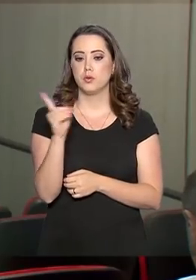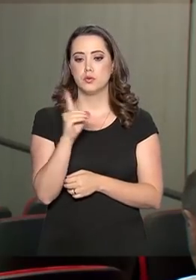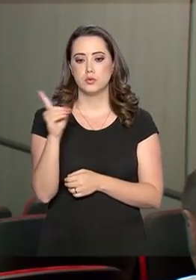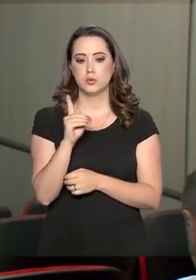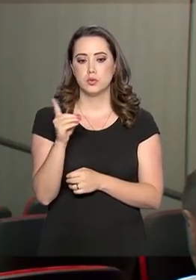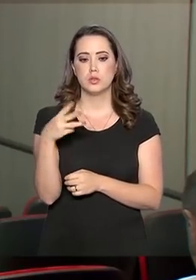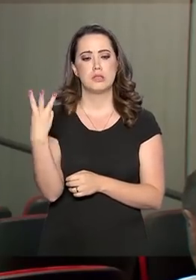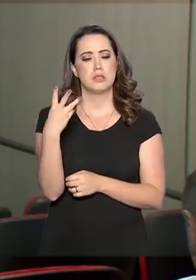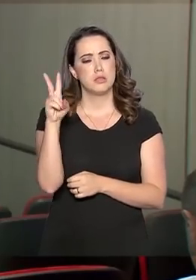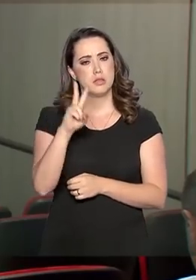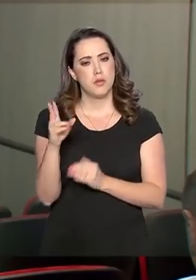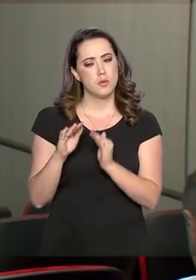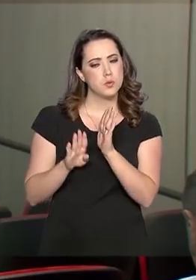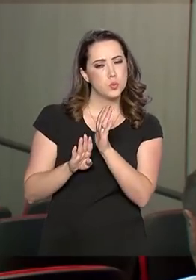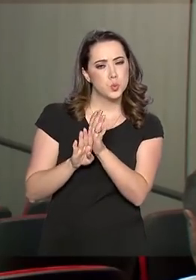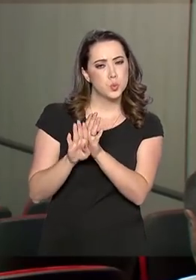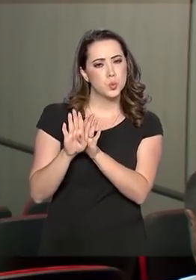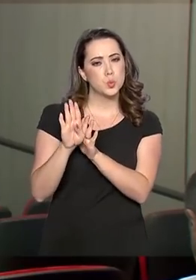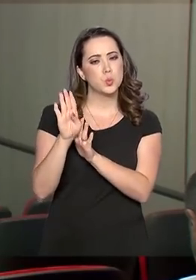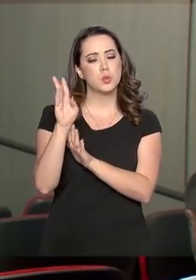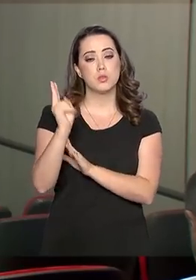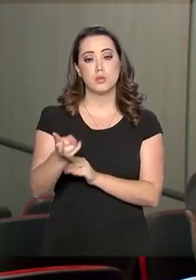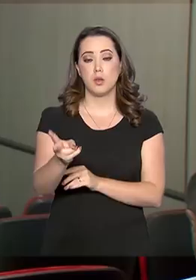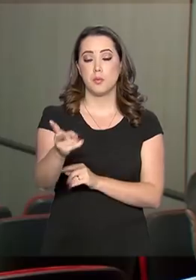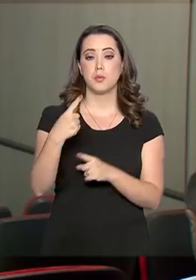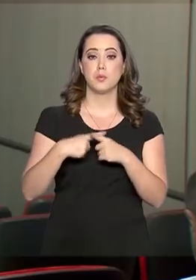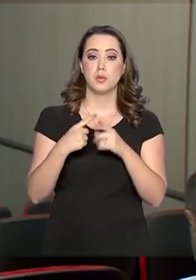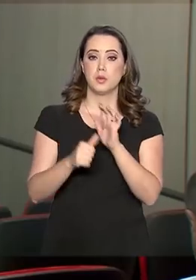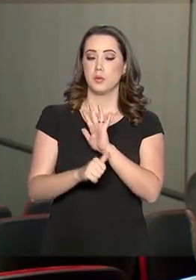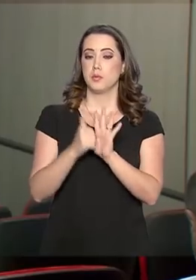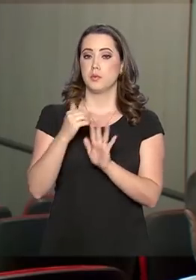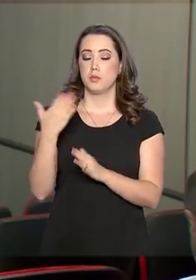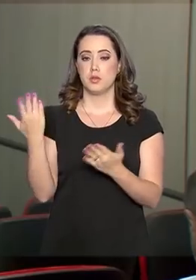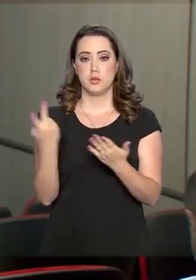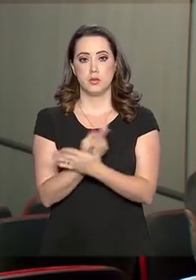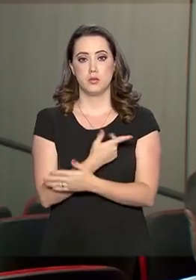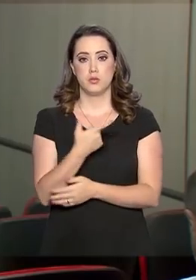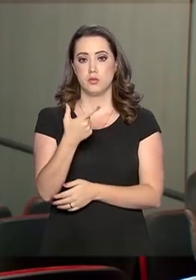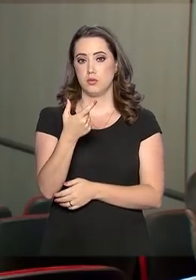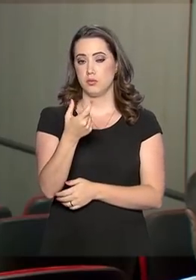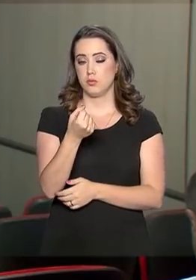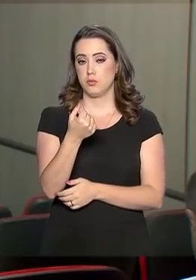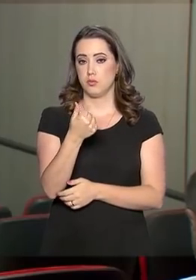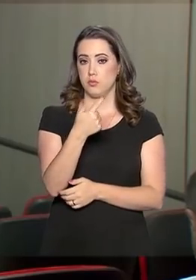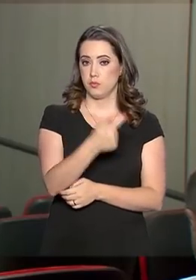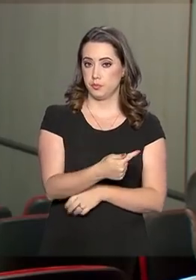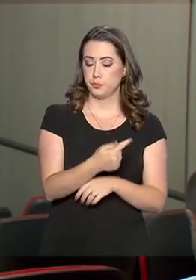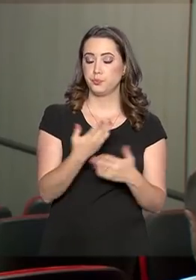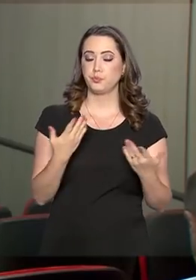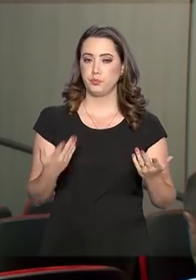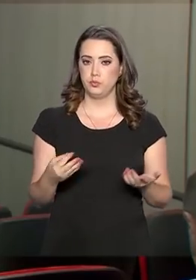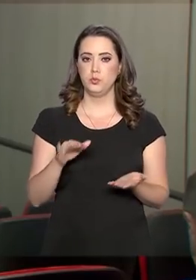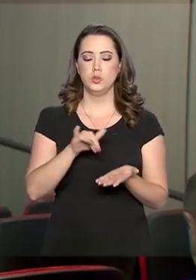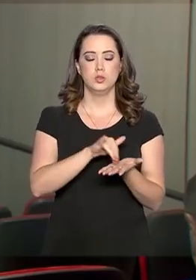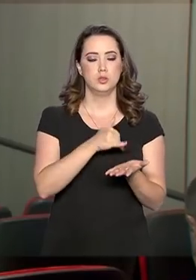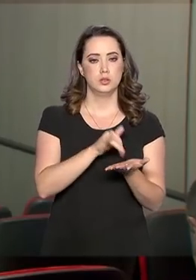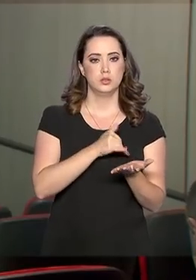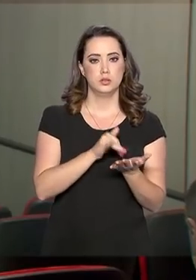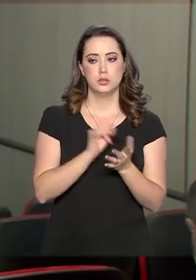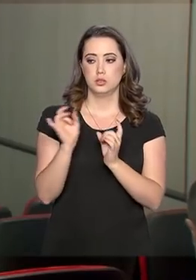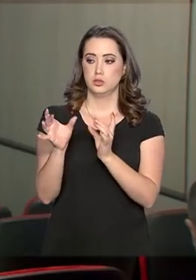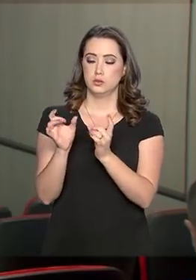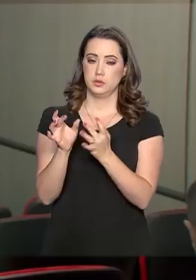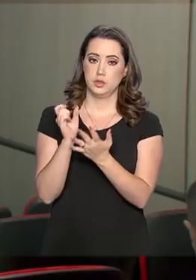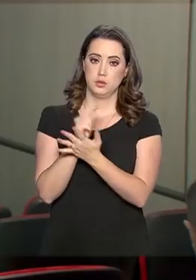maior saldo comercial seguido, já que o primeiro foi obtido em 2017. De acordo com o secretário de Comércio Exterior,